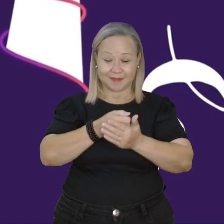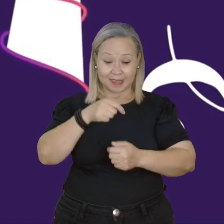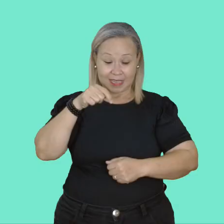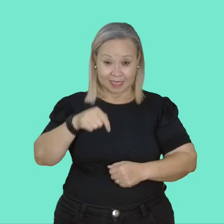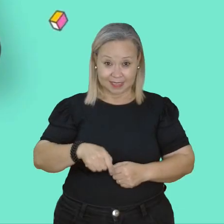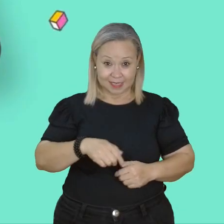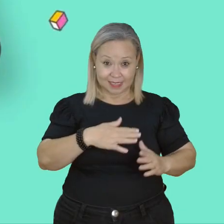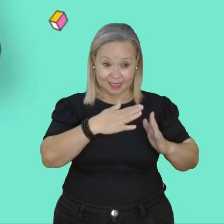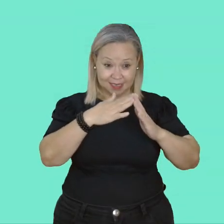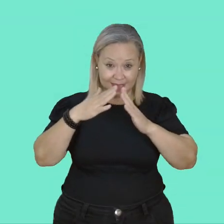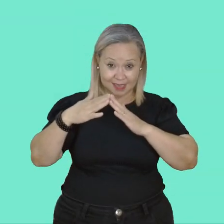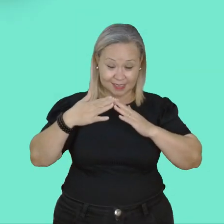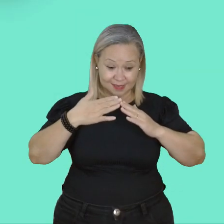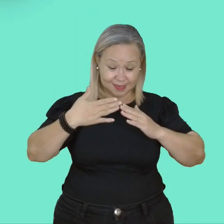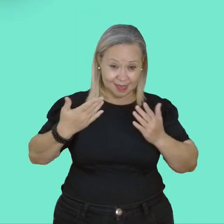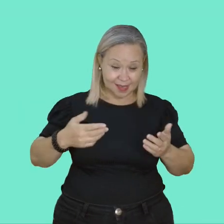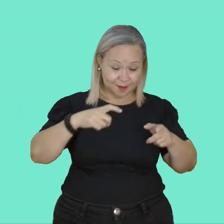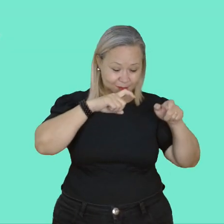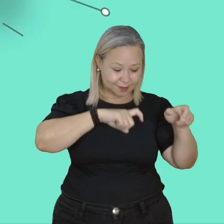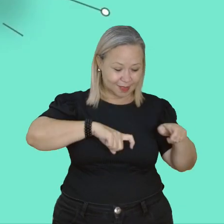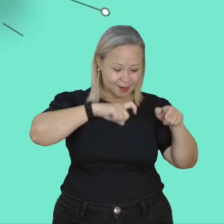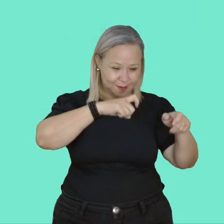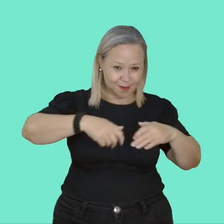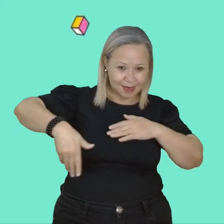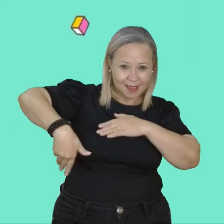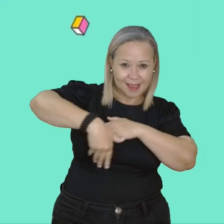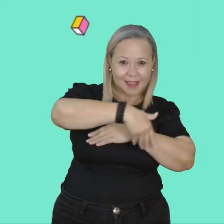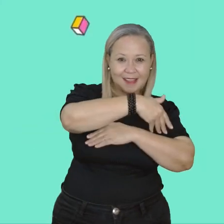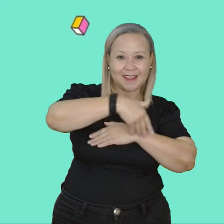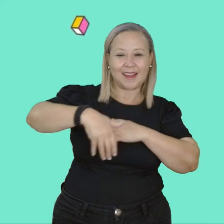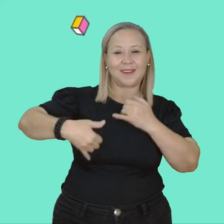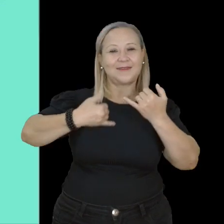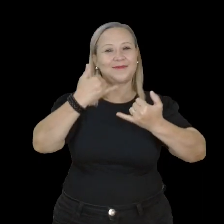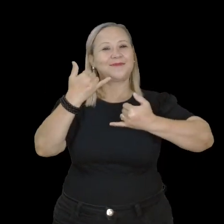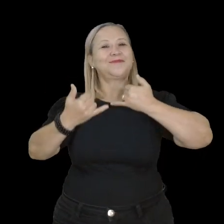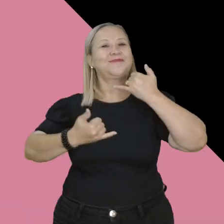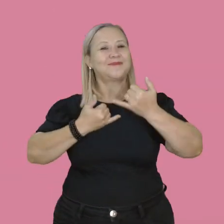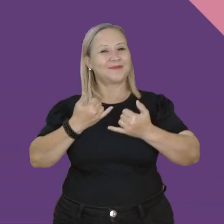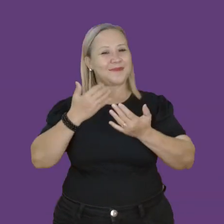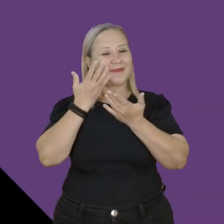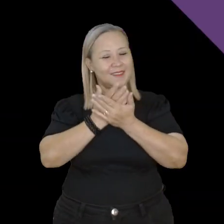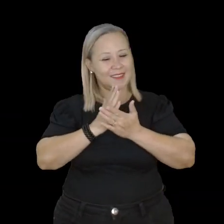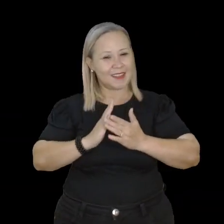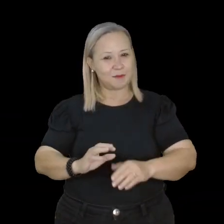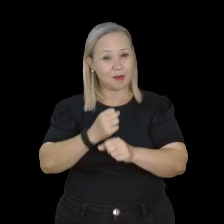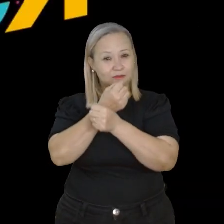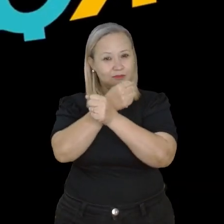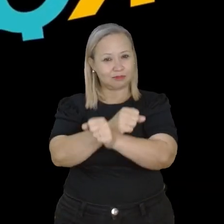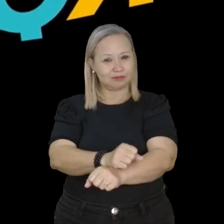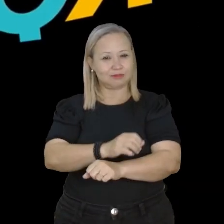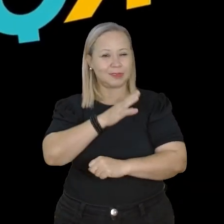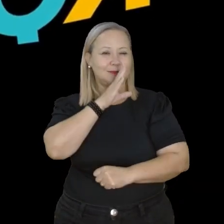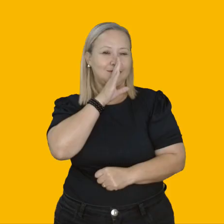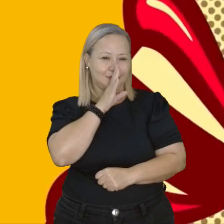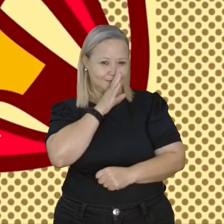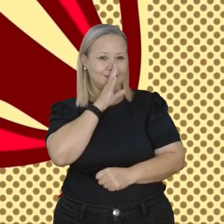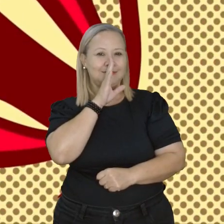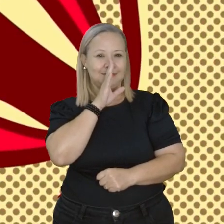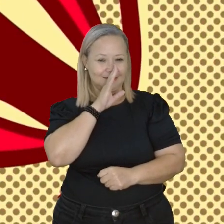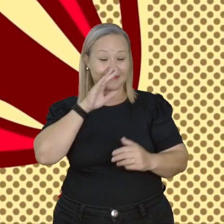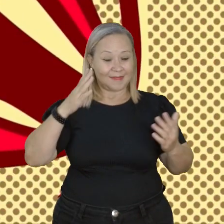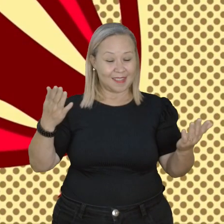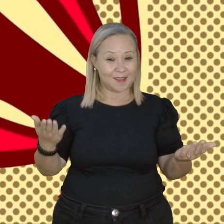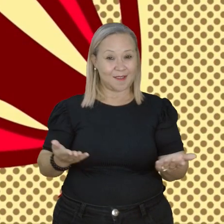Seja em casa, no campo, na rua ou na praça Chega de mordaça